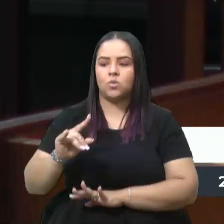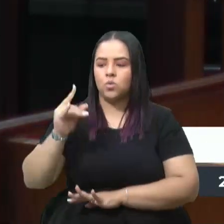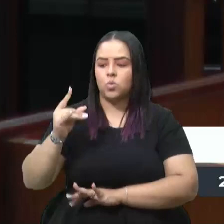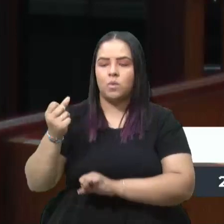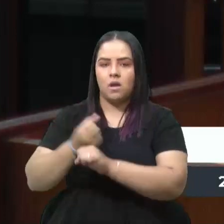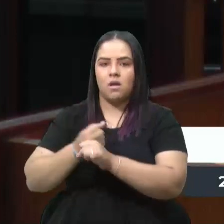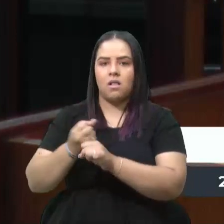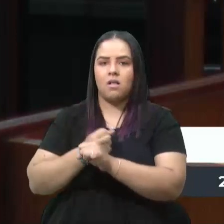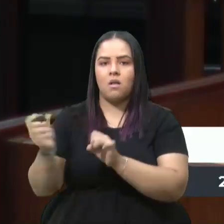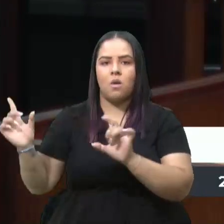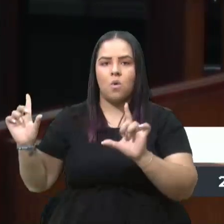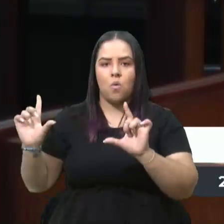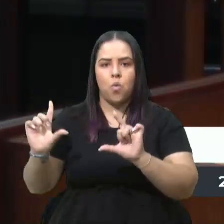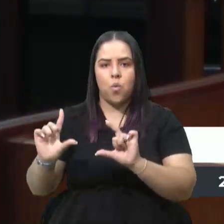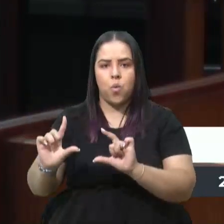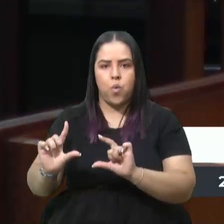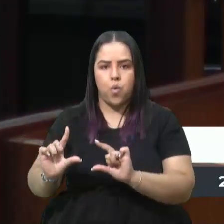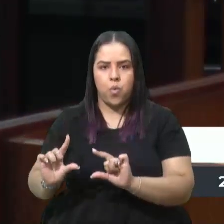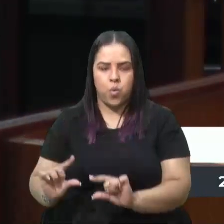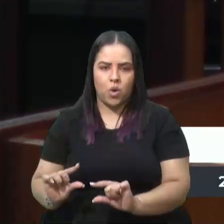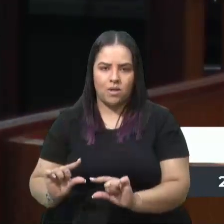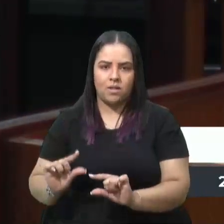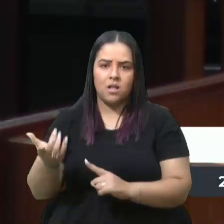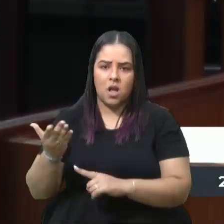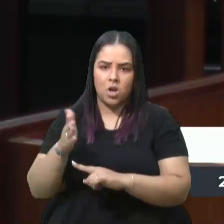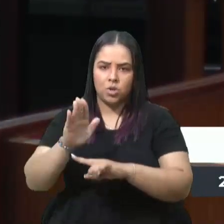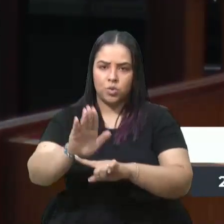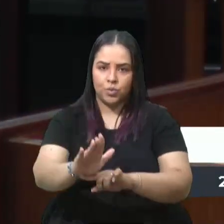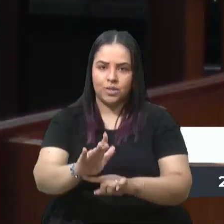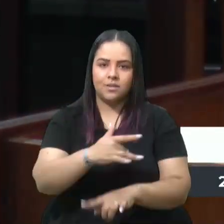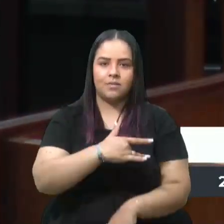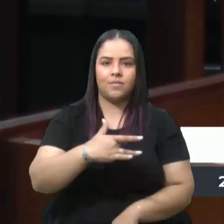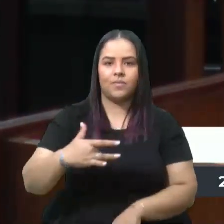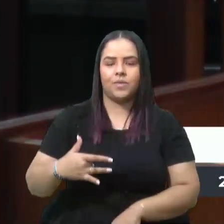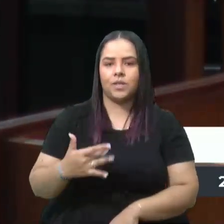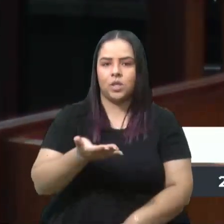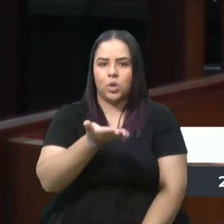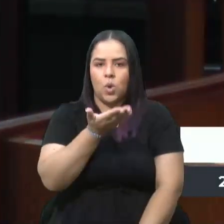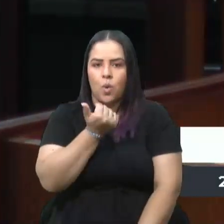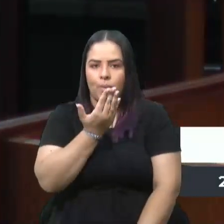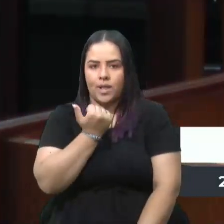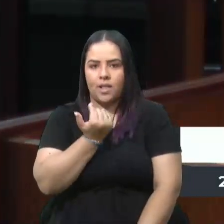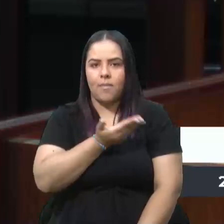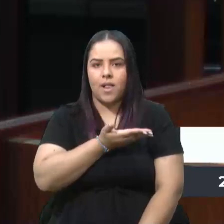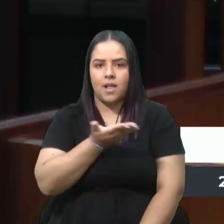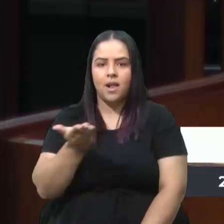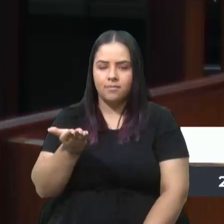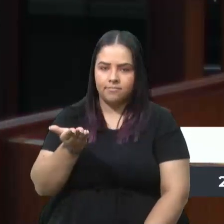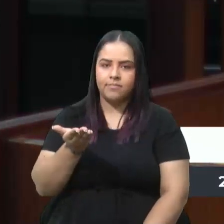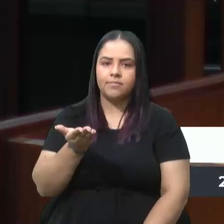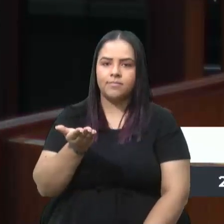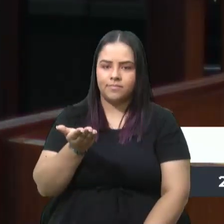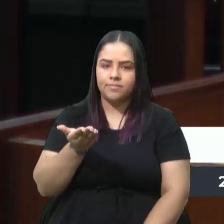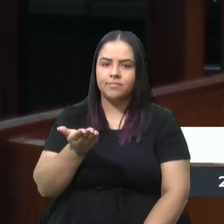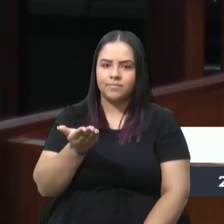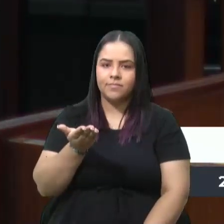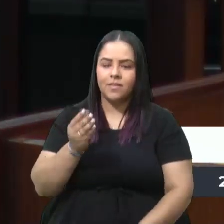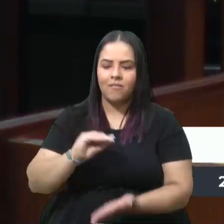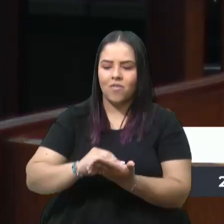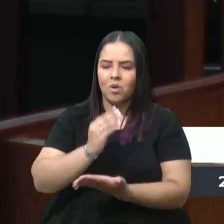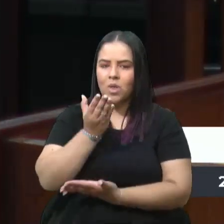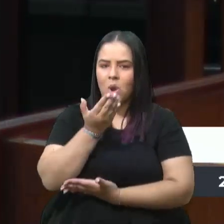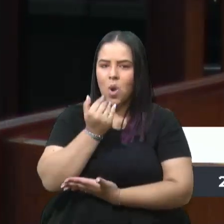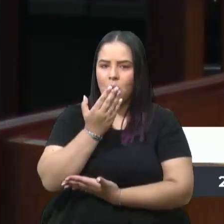baixa importante nas ofertas de saúde e alimentação. A desnutrição